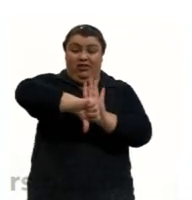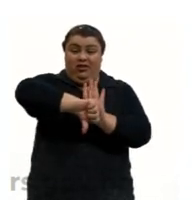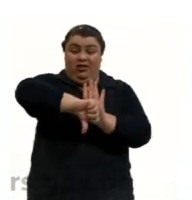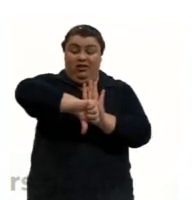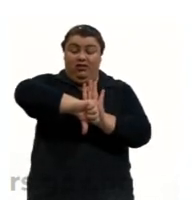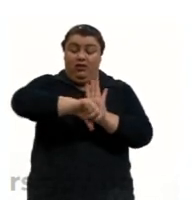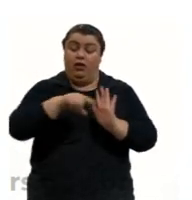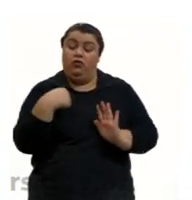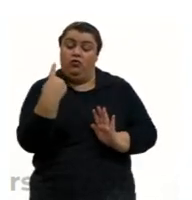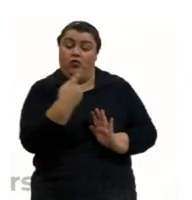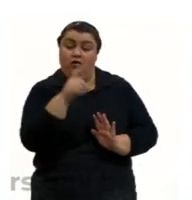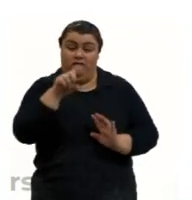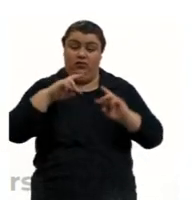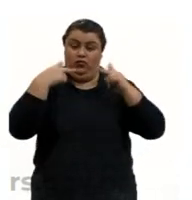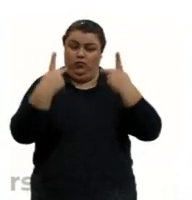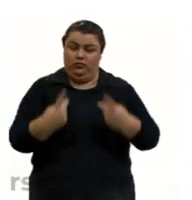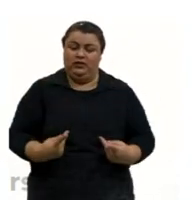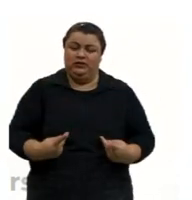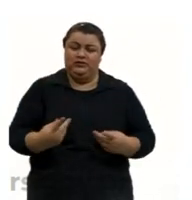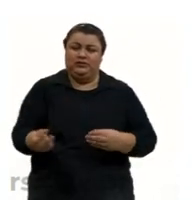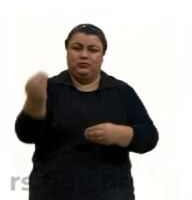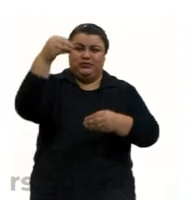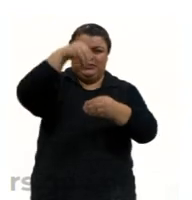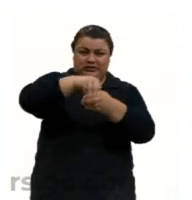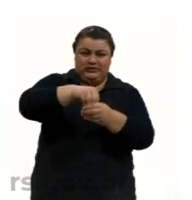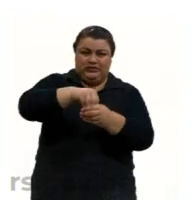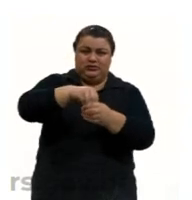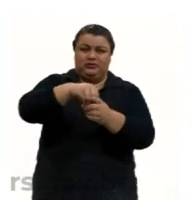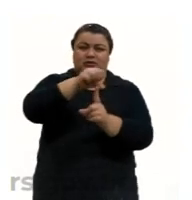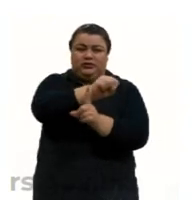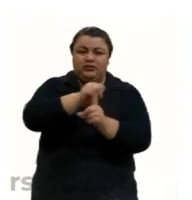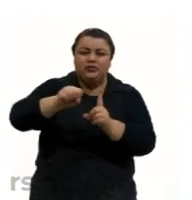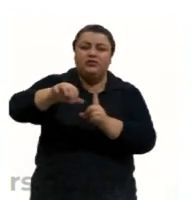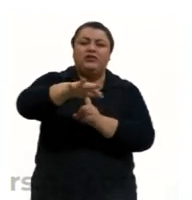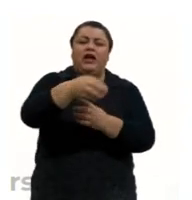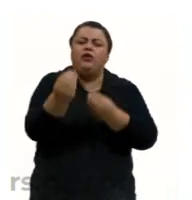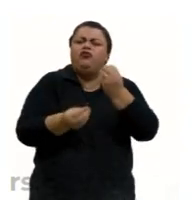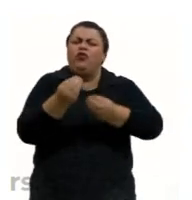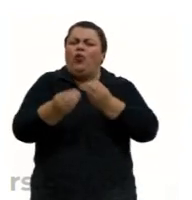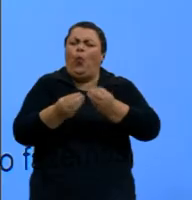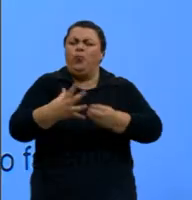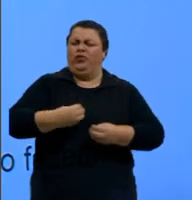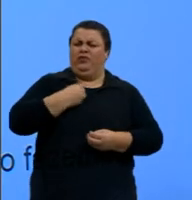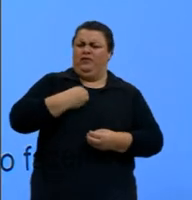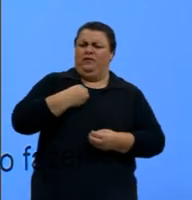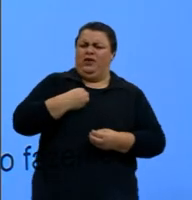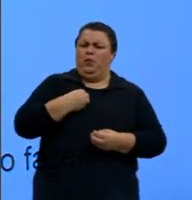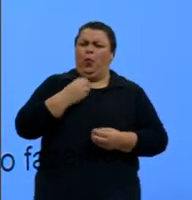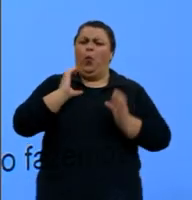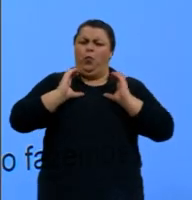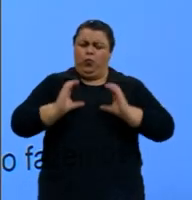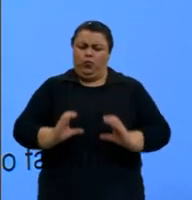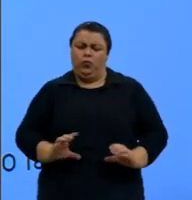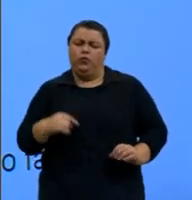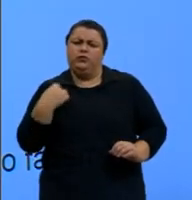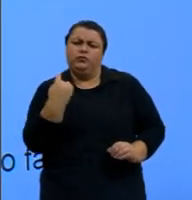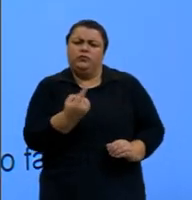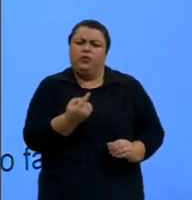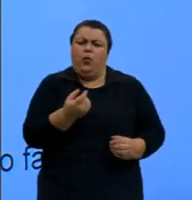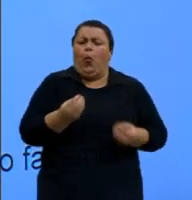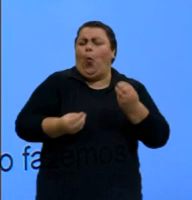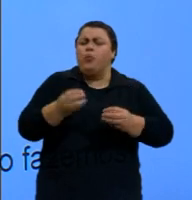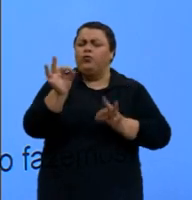nós seres humanos, estamos inseridos nessa sociedade, como nós reagimos, como nós comportamos, como nós nos